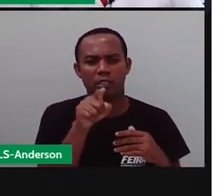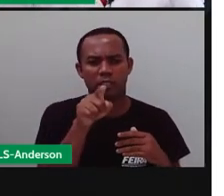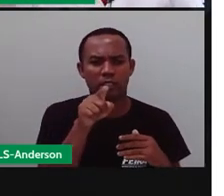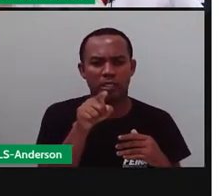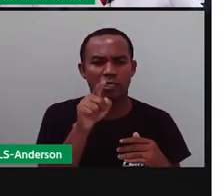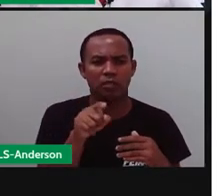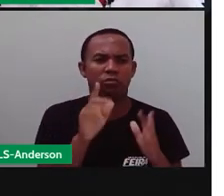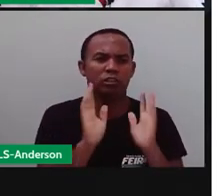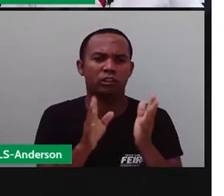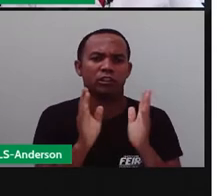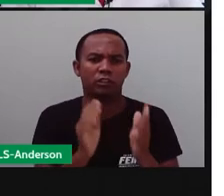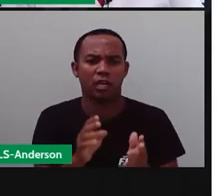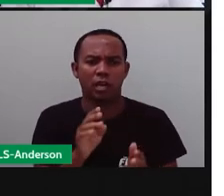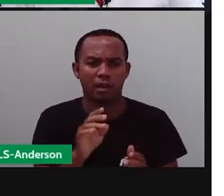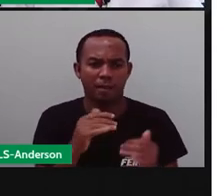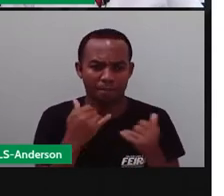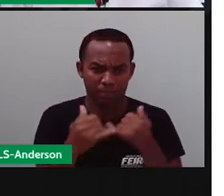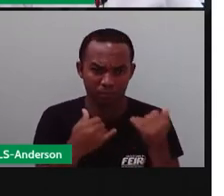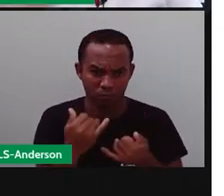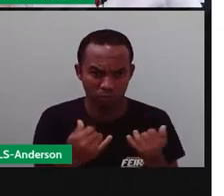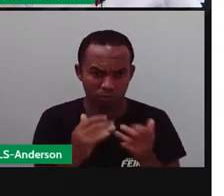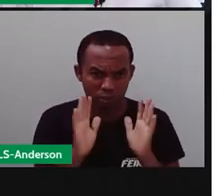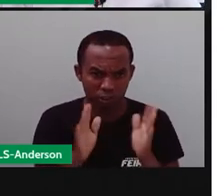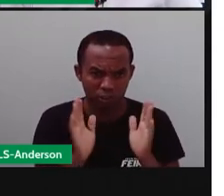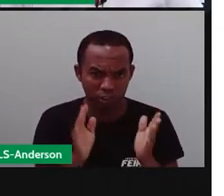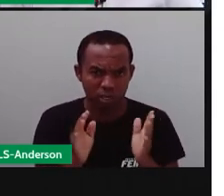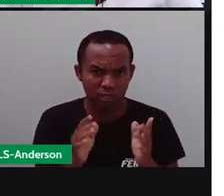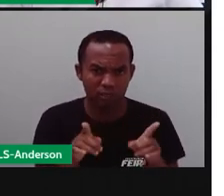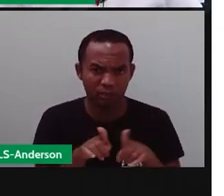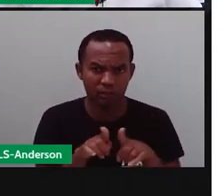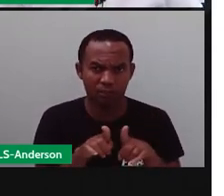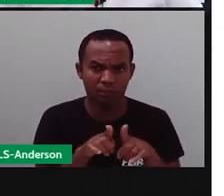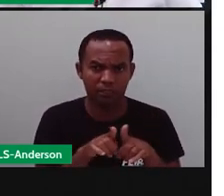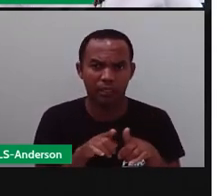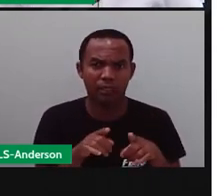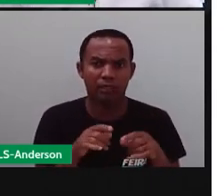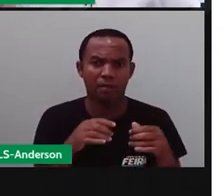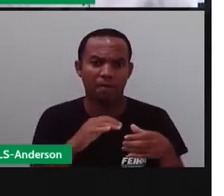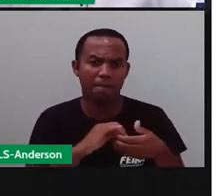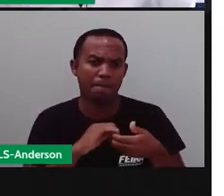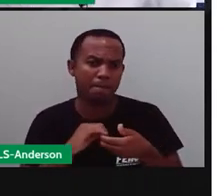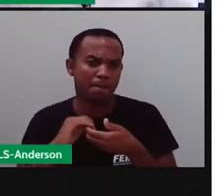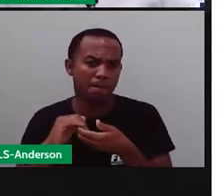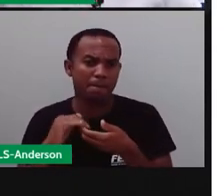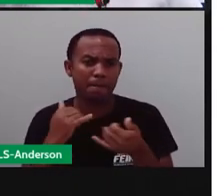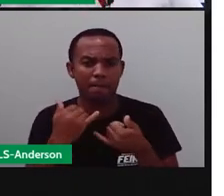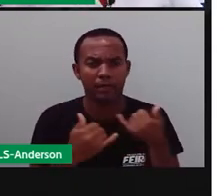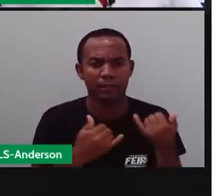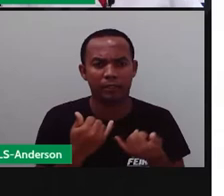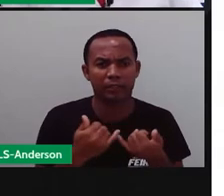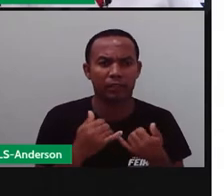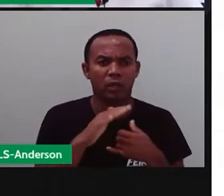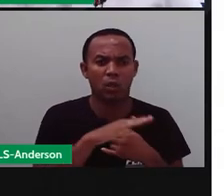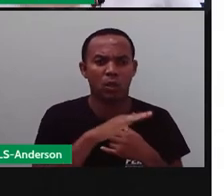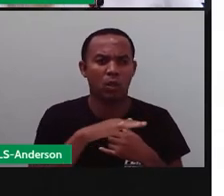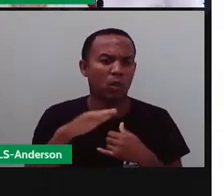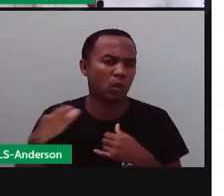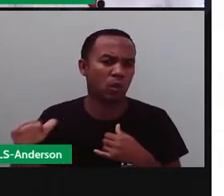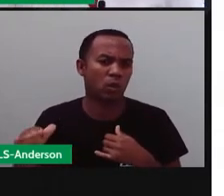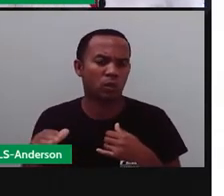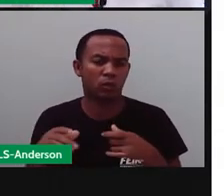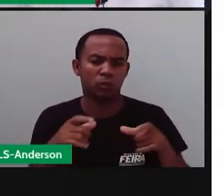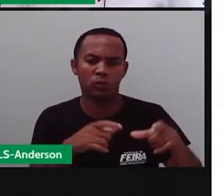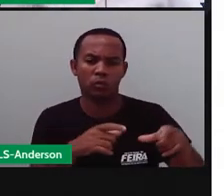aí já utilizaram uma cantiga de roda, de alguma parlenda, para vocês brincarem de roda. Em creches, em parques, em